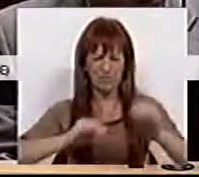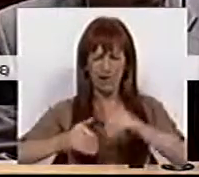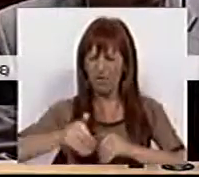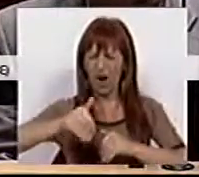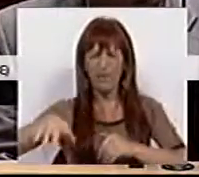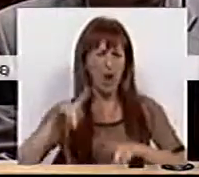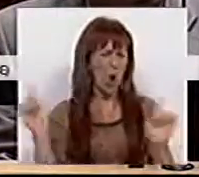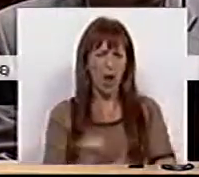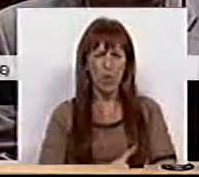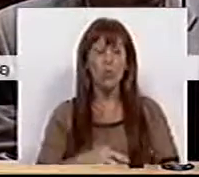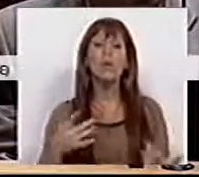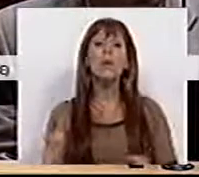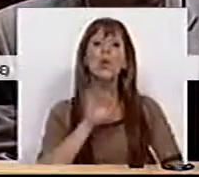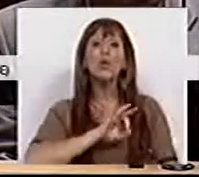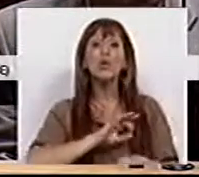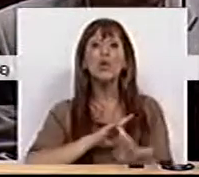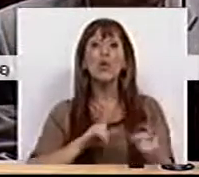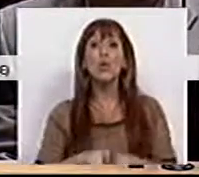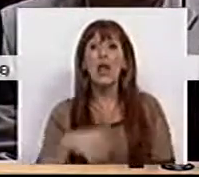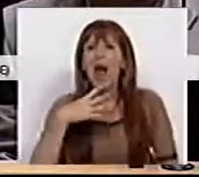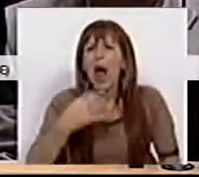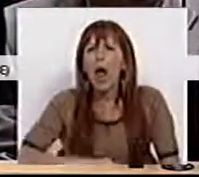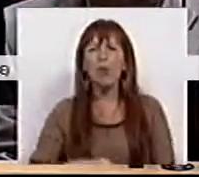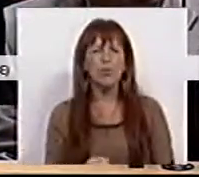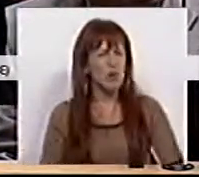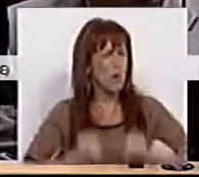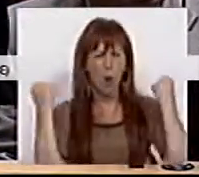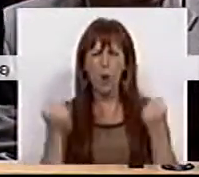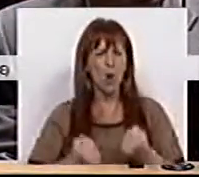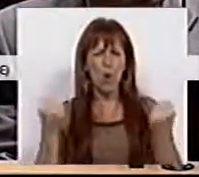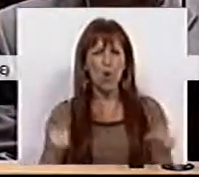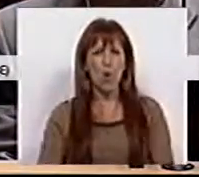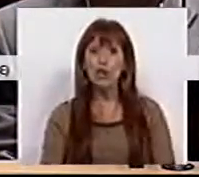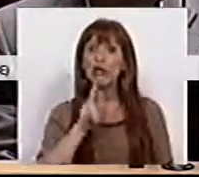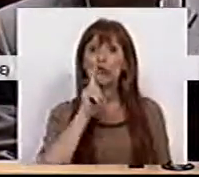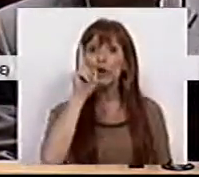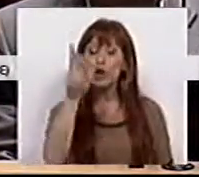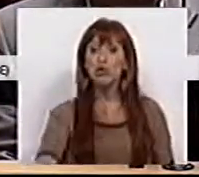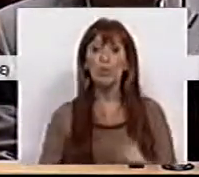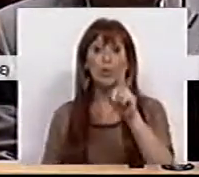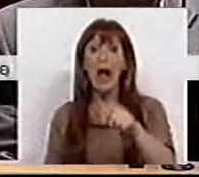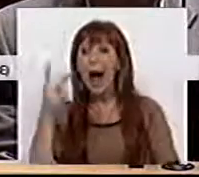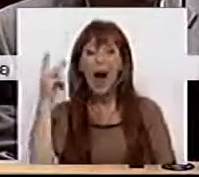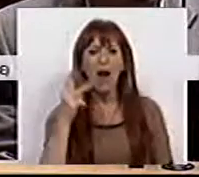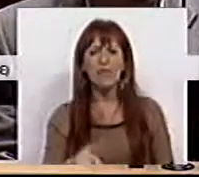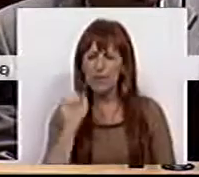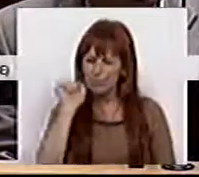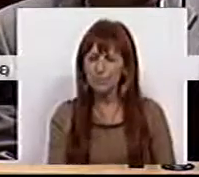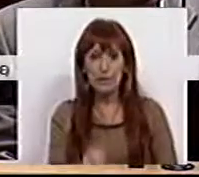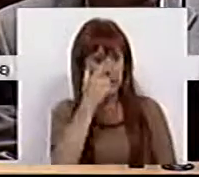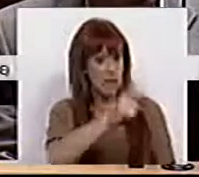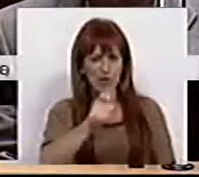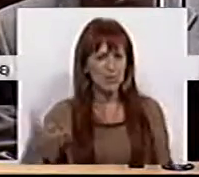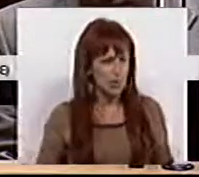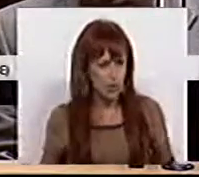eleitoral ou não. E os senhores foram absolutamente incapazes de responder à vida concreta